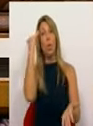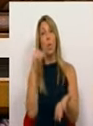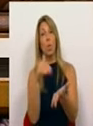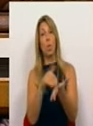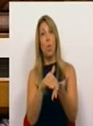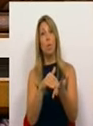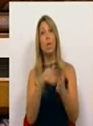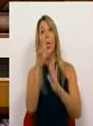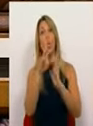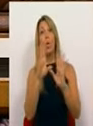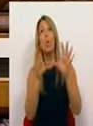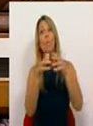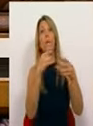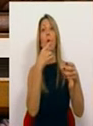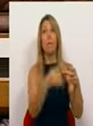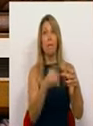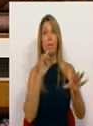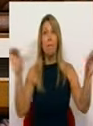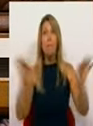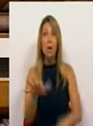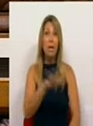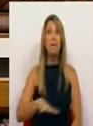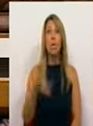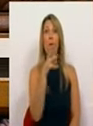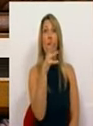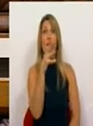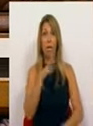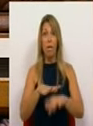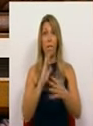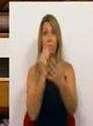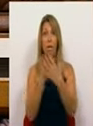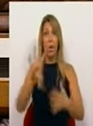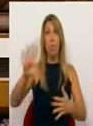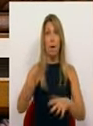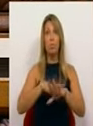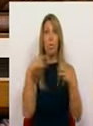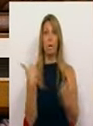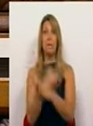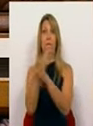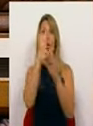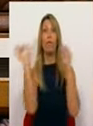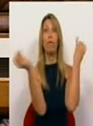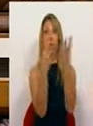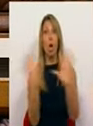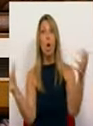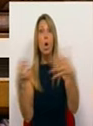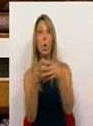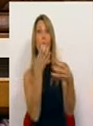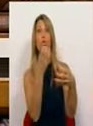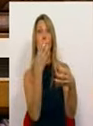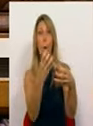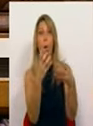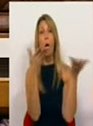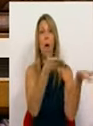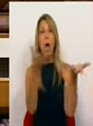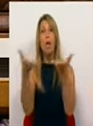na pior e mais fatídica ocorrência no país provocada por incêndio florestal, esta operação de socorro exigiria